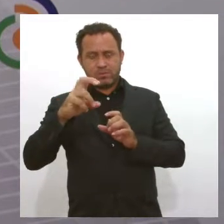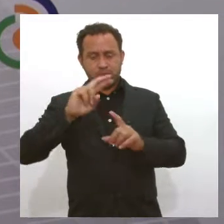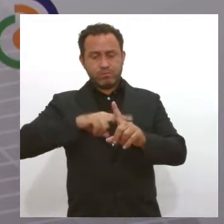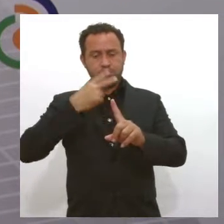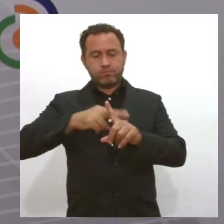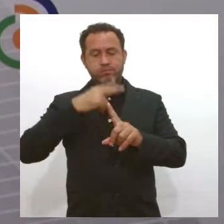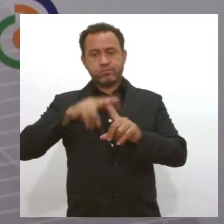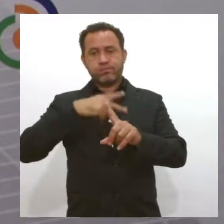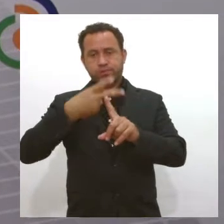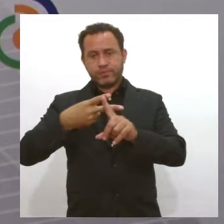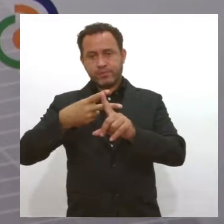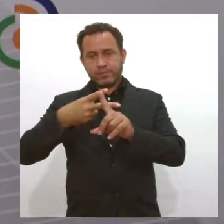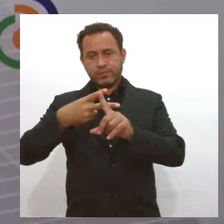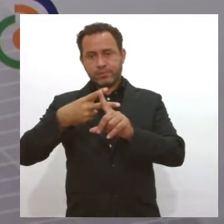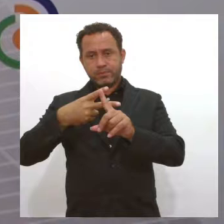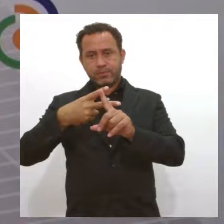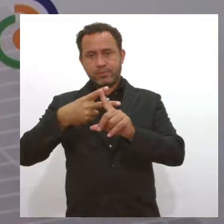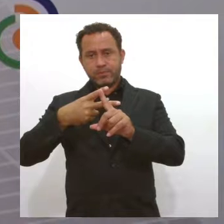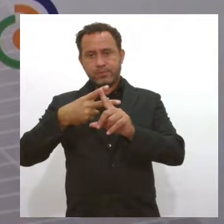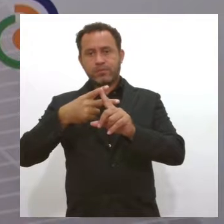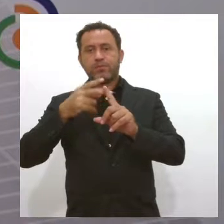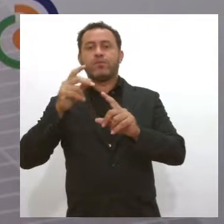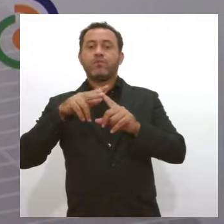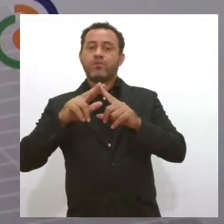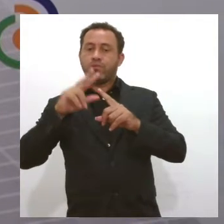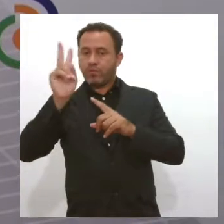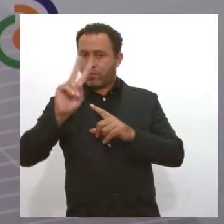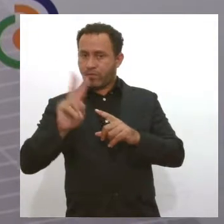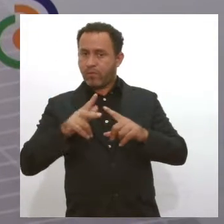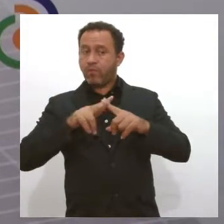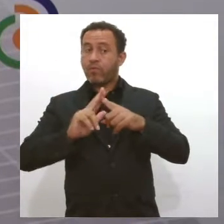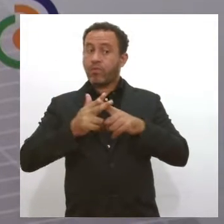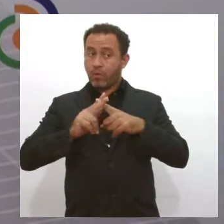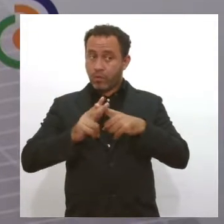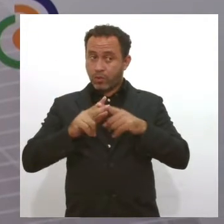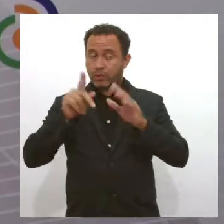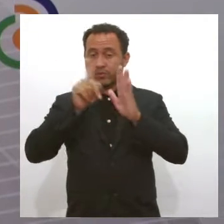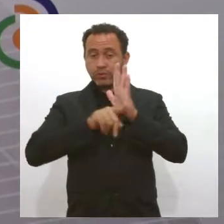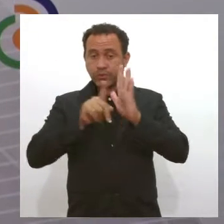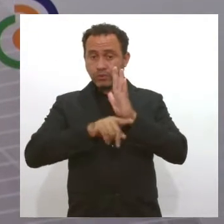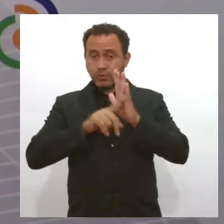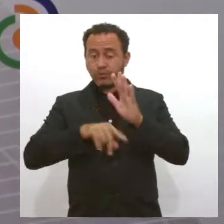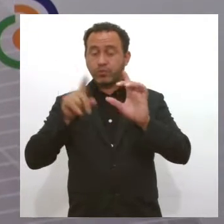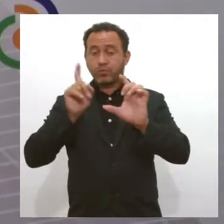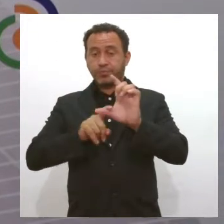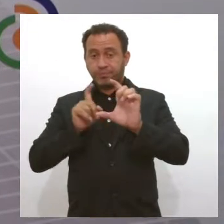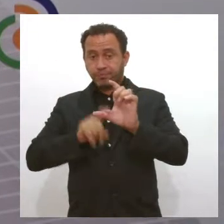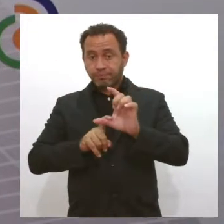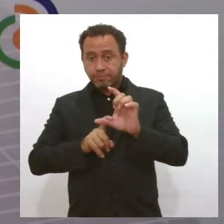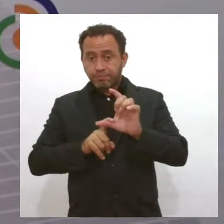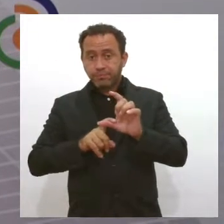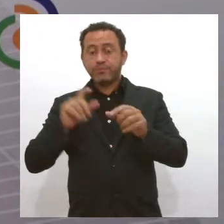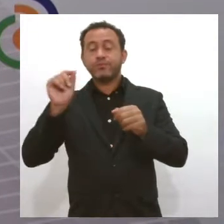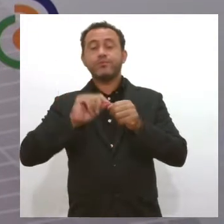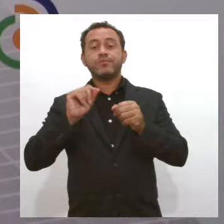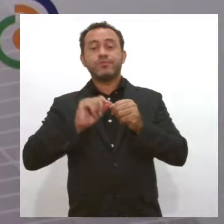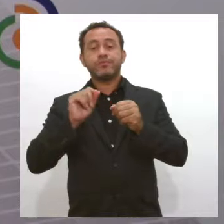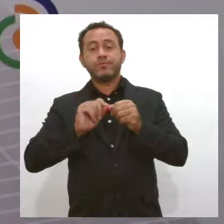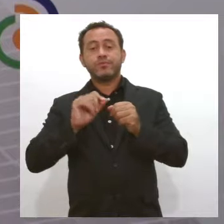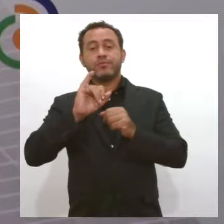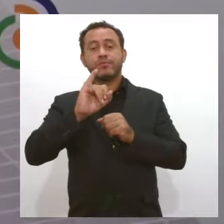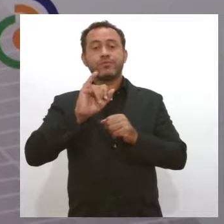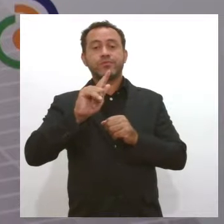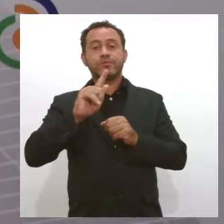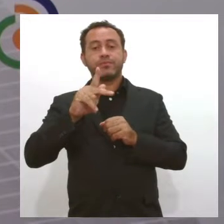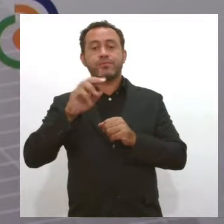real deles na atualidade. Foi corrigido o valor, foi corrigida a prestação e adotou-se um índice, que é o IGPM,